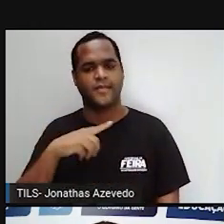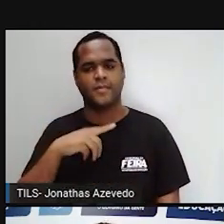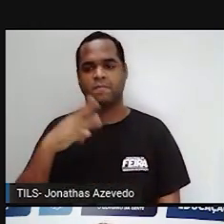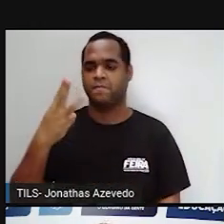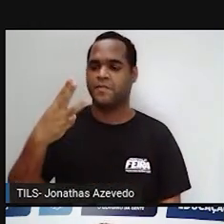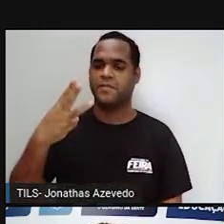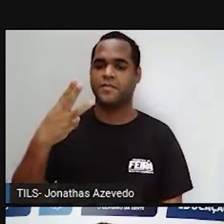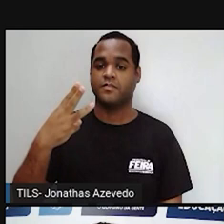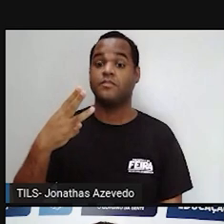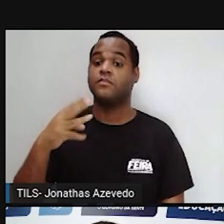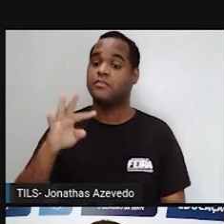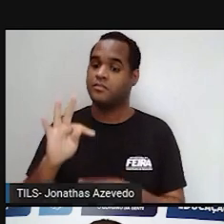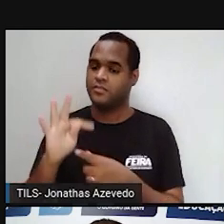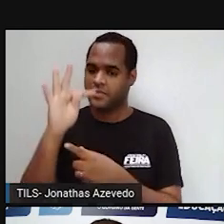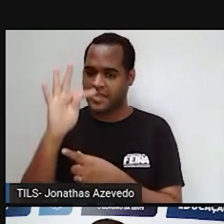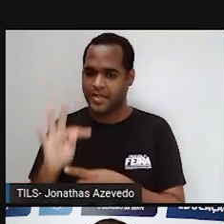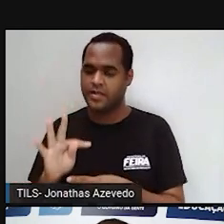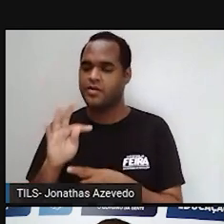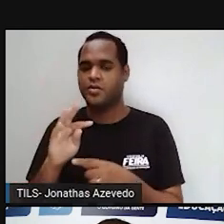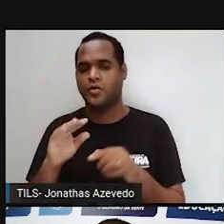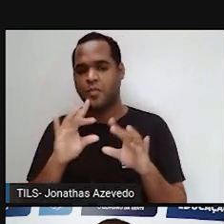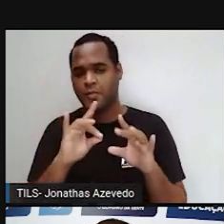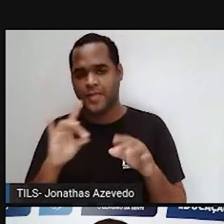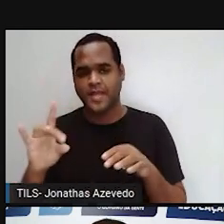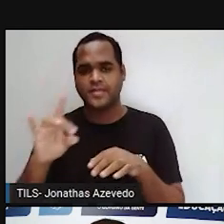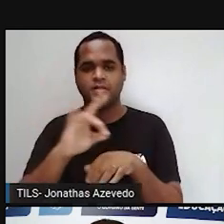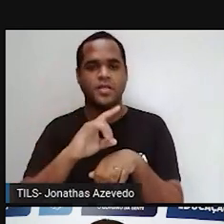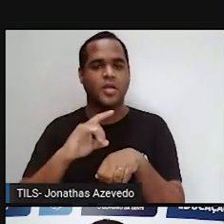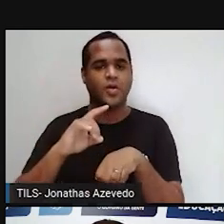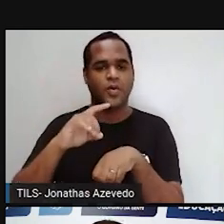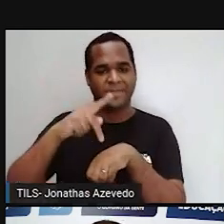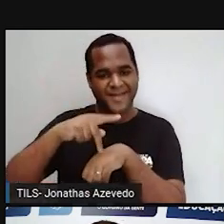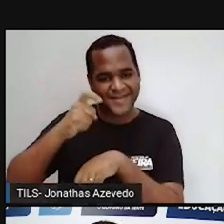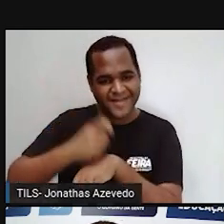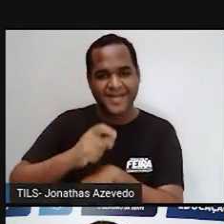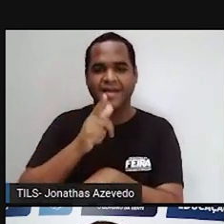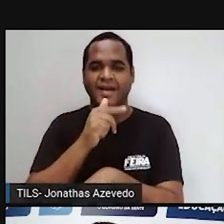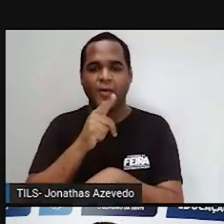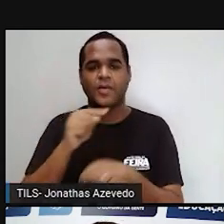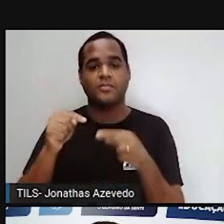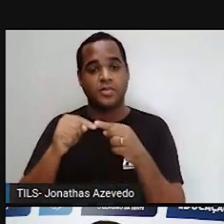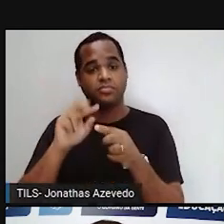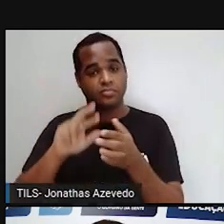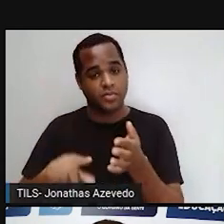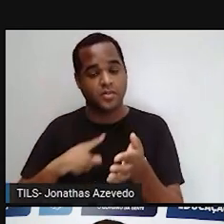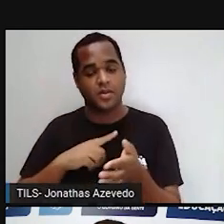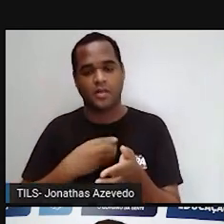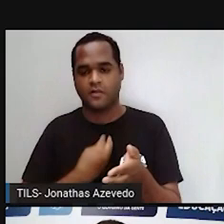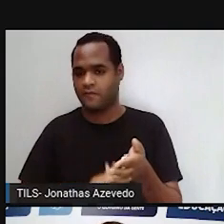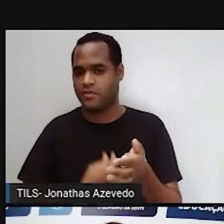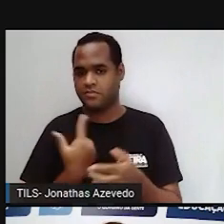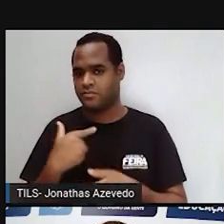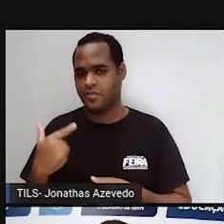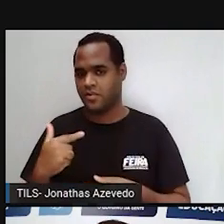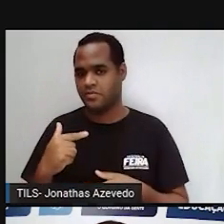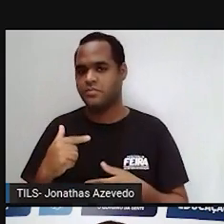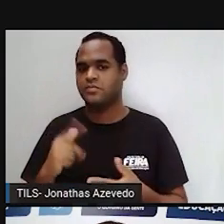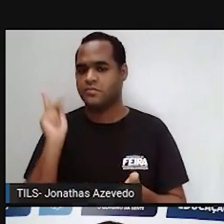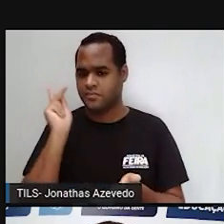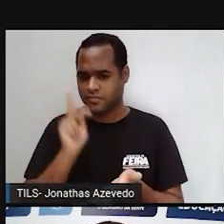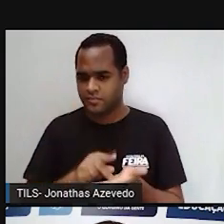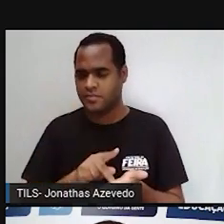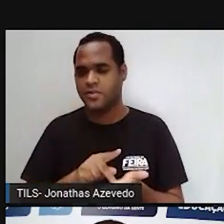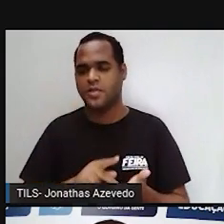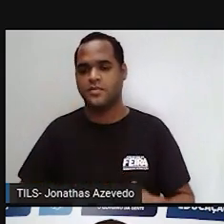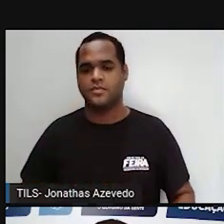terceira, a temperatura, a umidade, rochas e a água. São exemplos de fatores abióticos. Essa afirmação também é